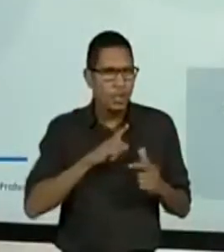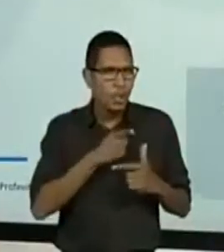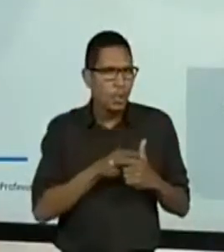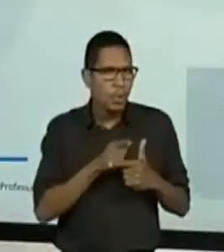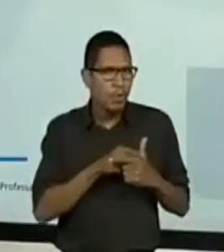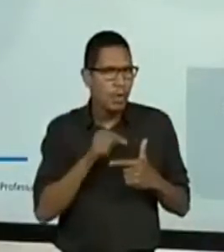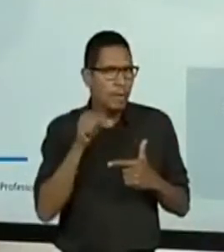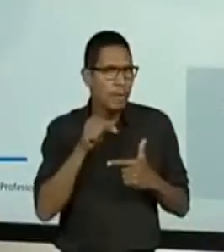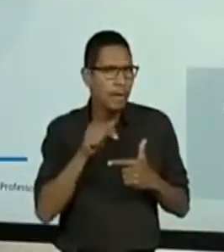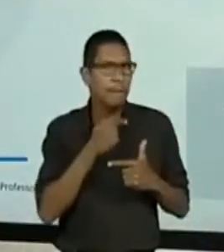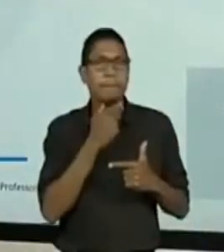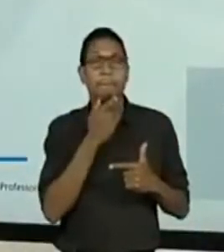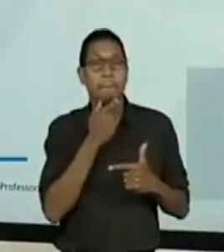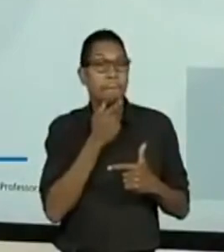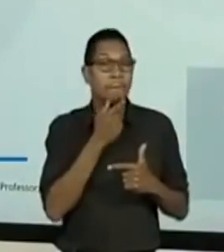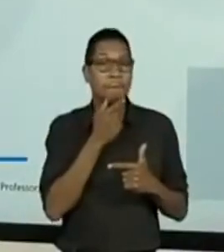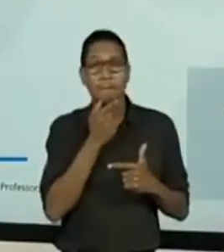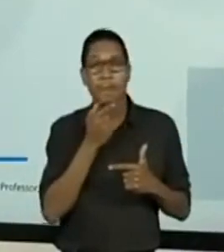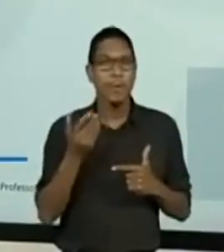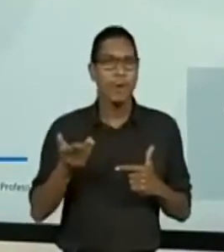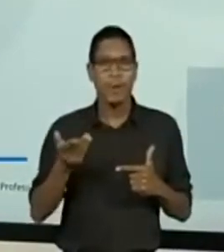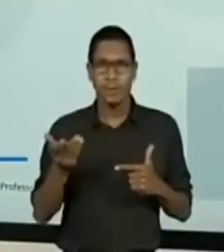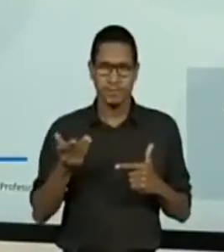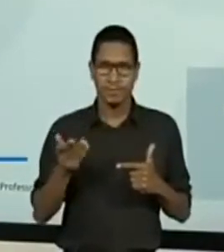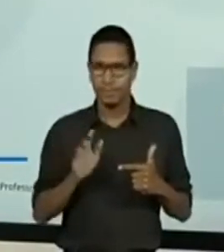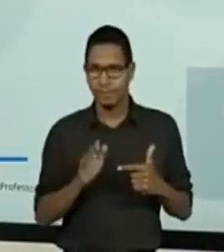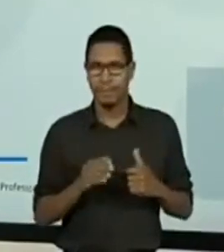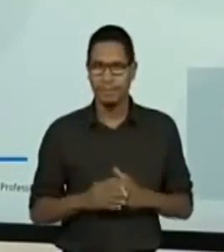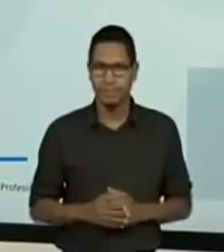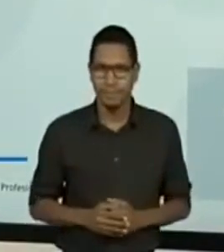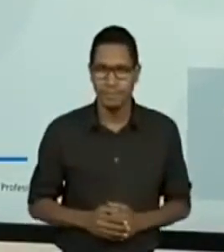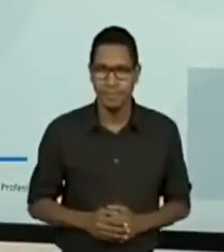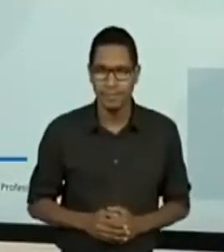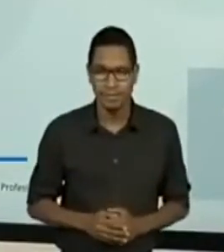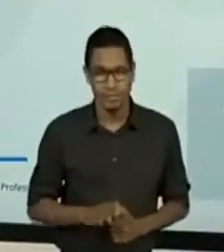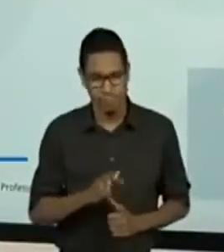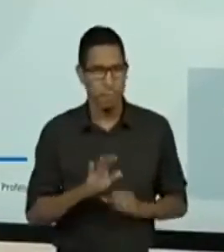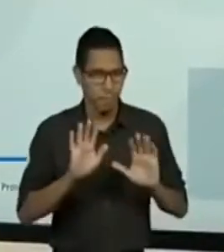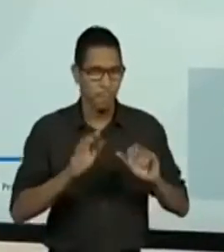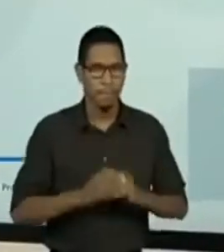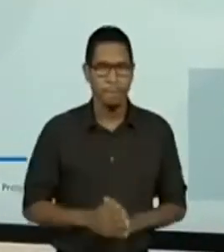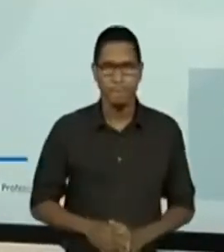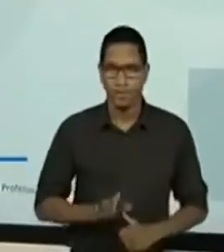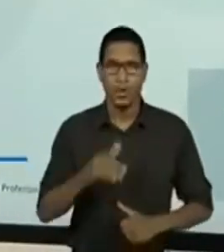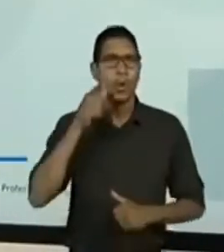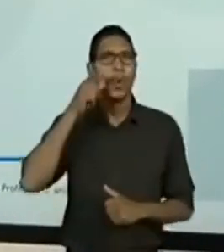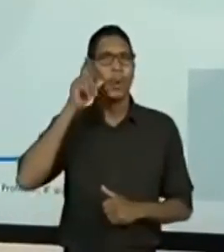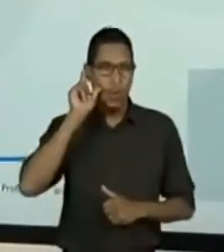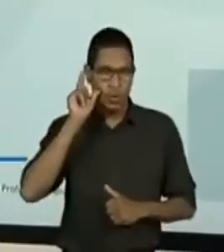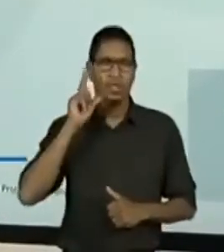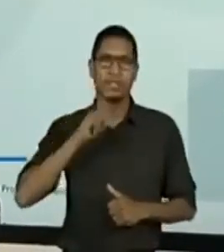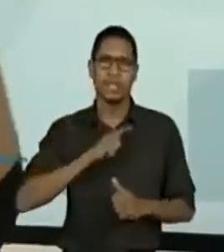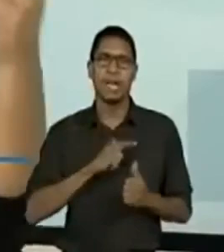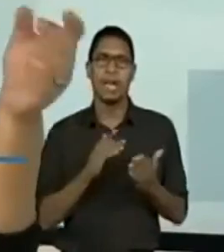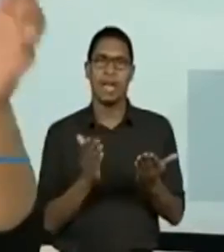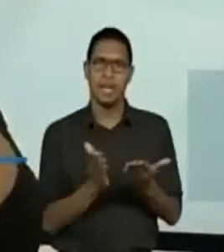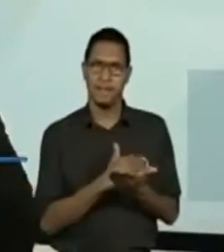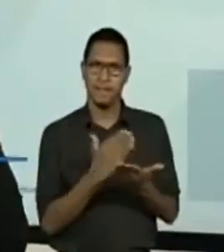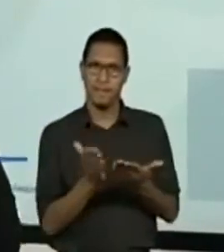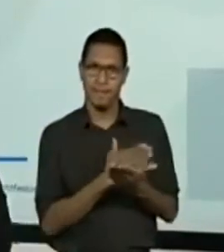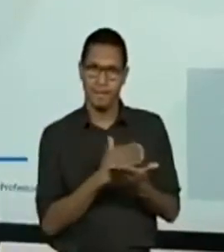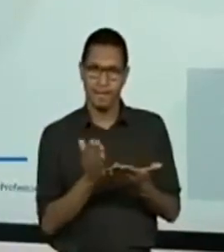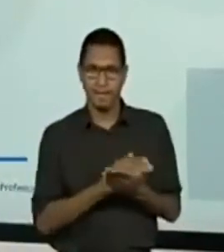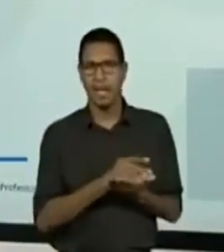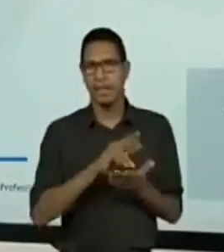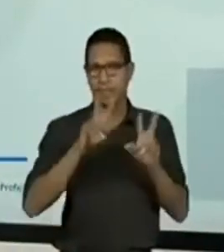Vou só situá-los. ontem, nós lemos uma matéria, né, que saiu numa revista, Verdade